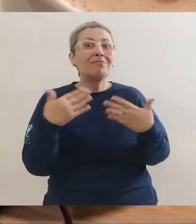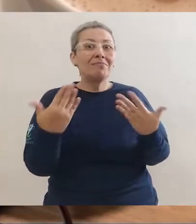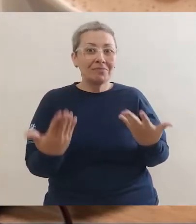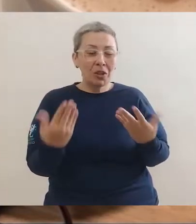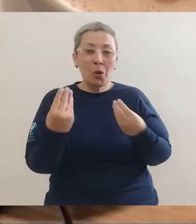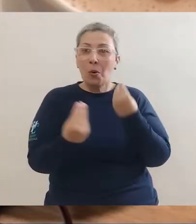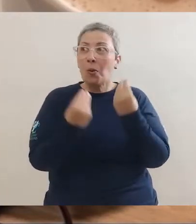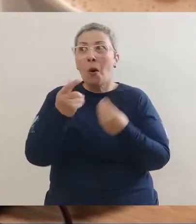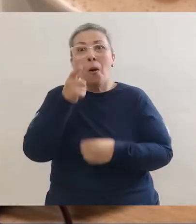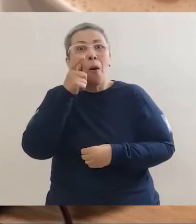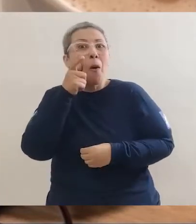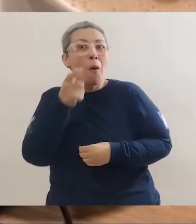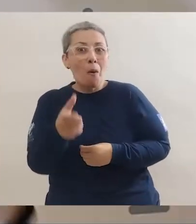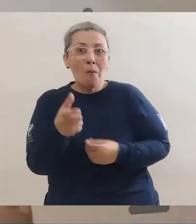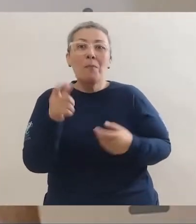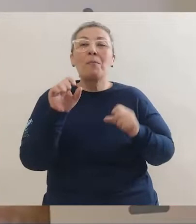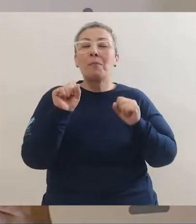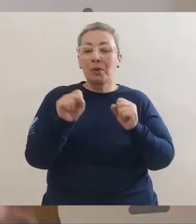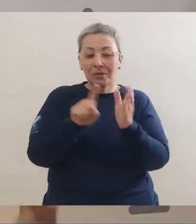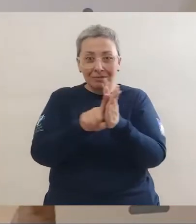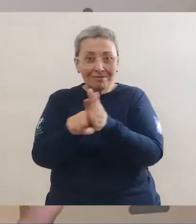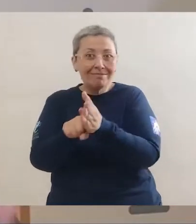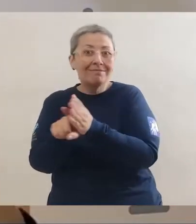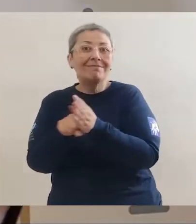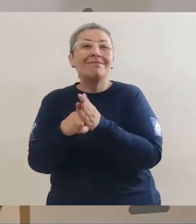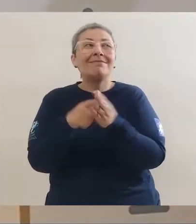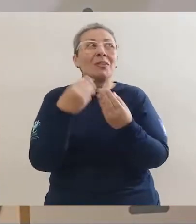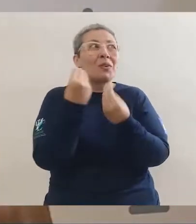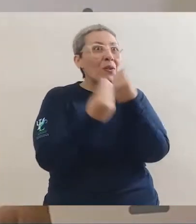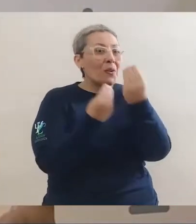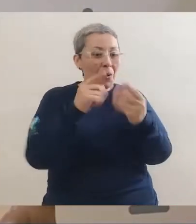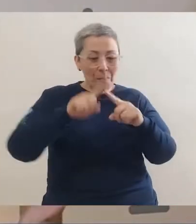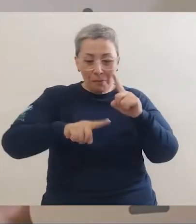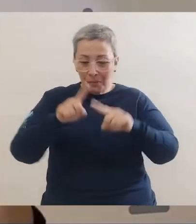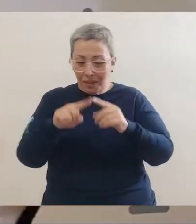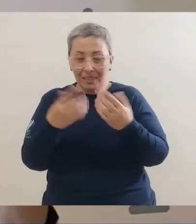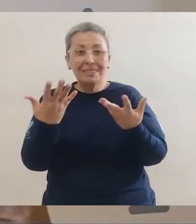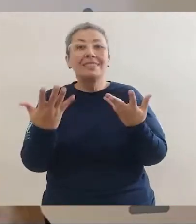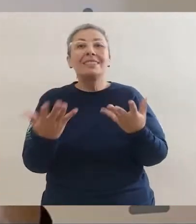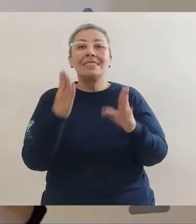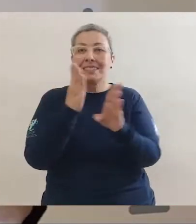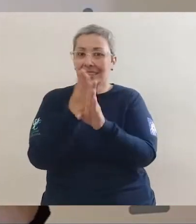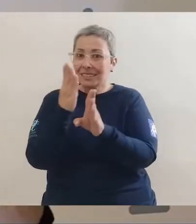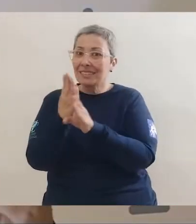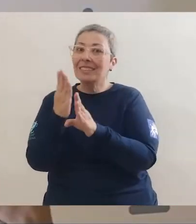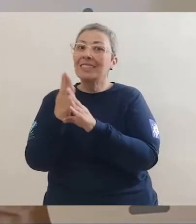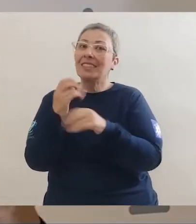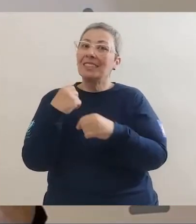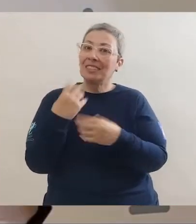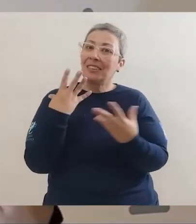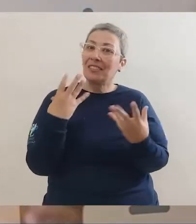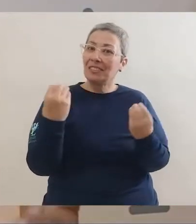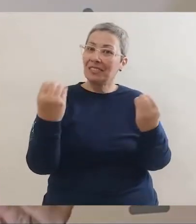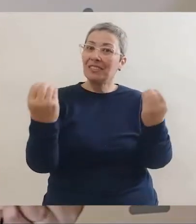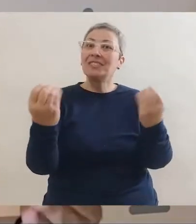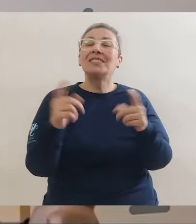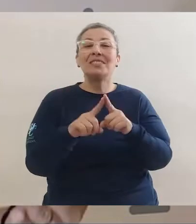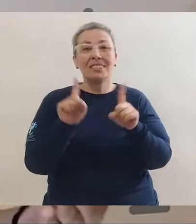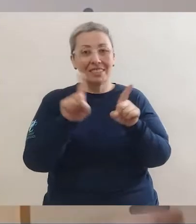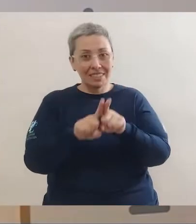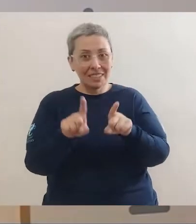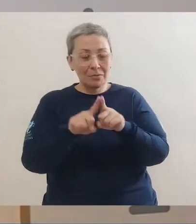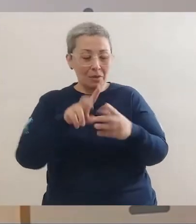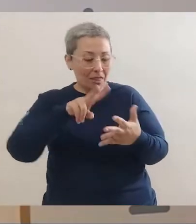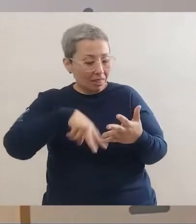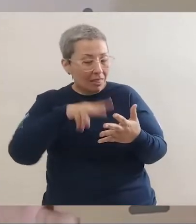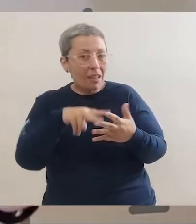as pessoas possam conhecer. Como é interessante a gente pesquisar e olhar esses materiais que encontramos em nossas